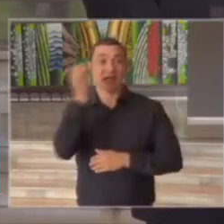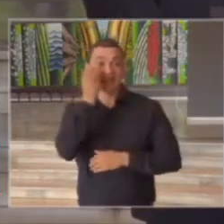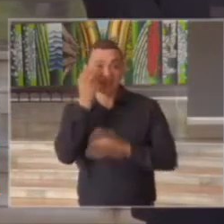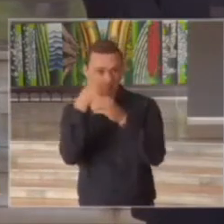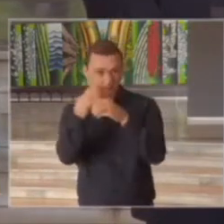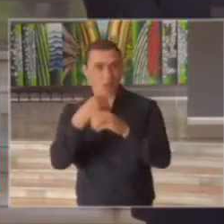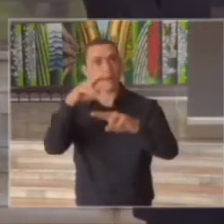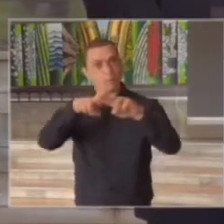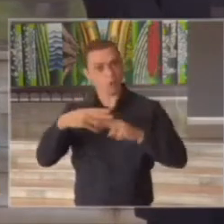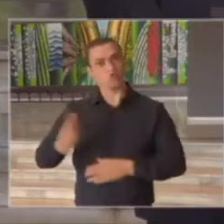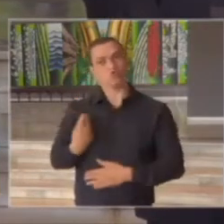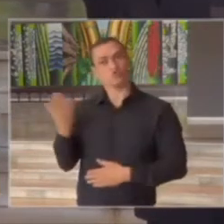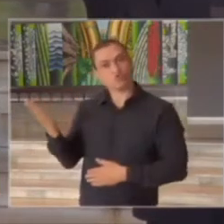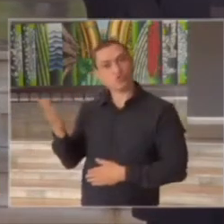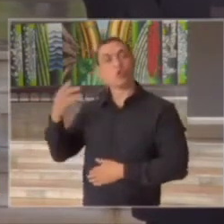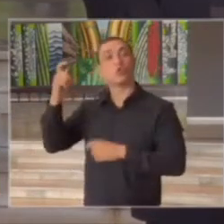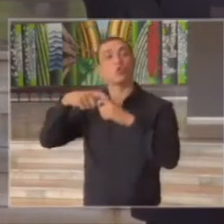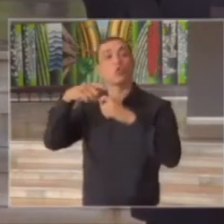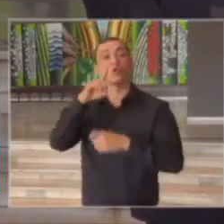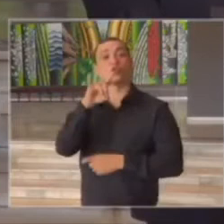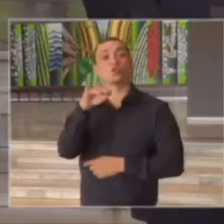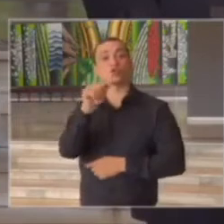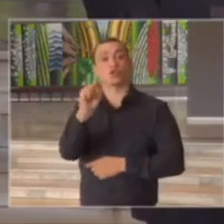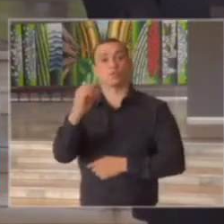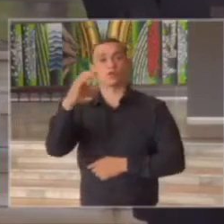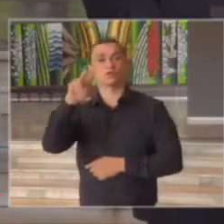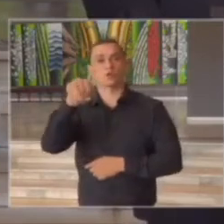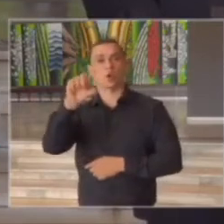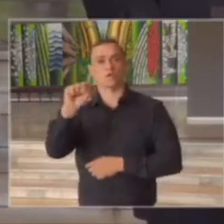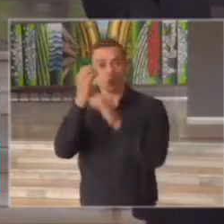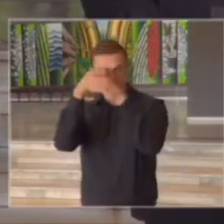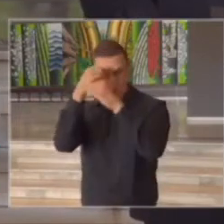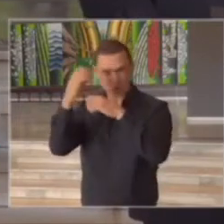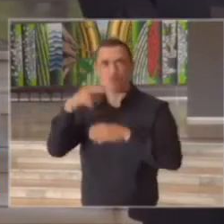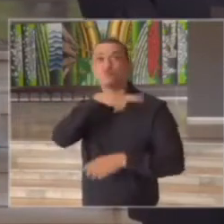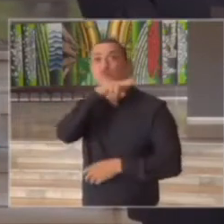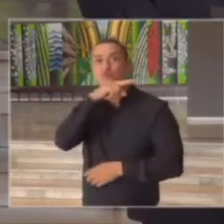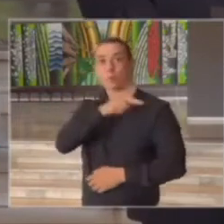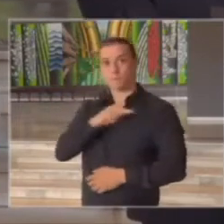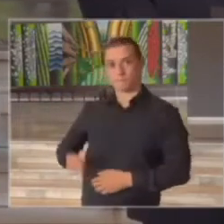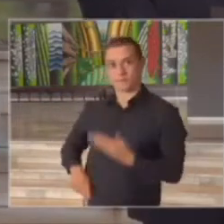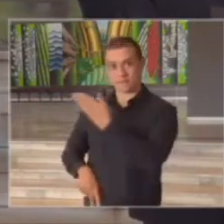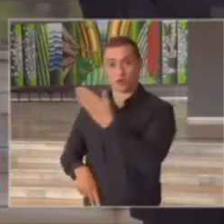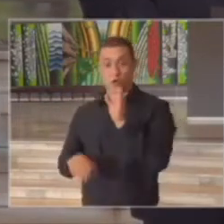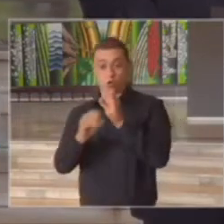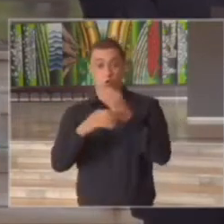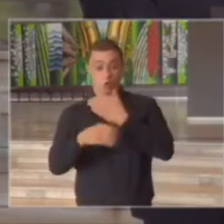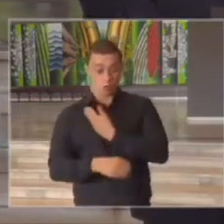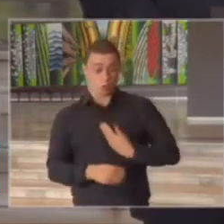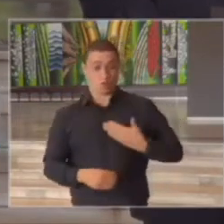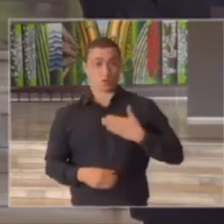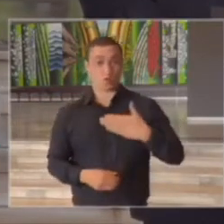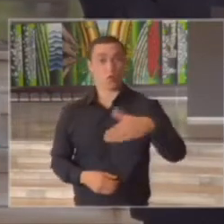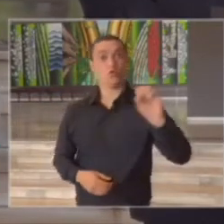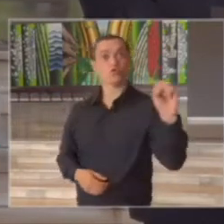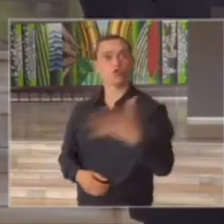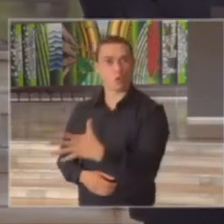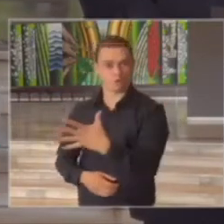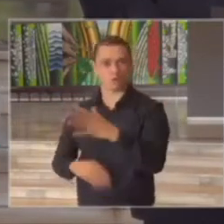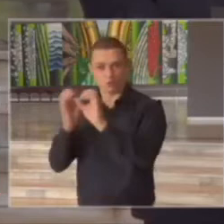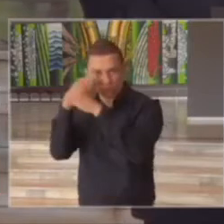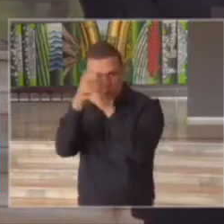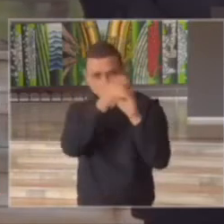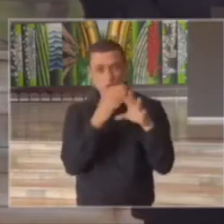governo realiza uma nova fase de testagem com 233 mil exames com a